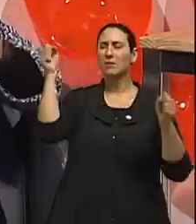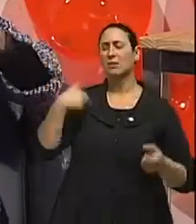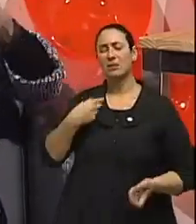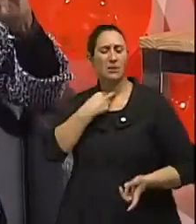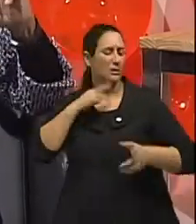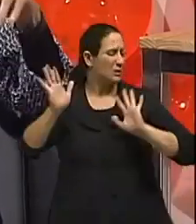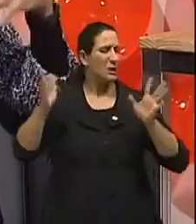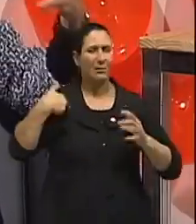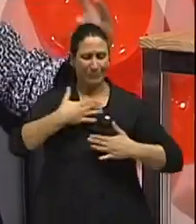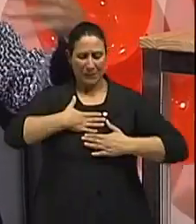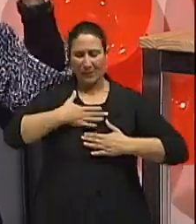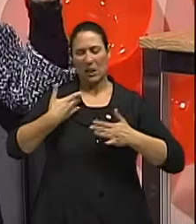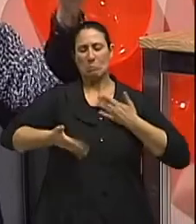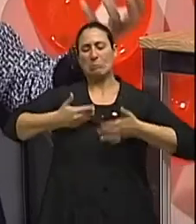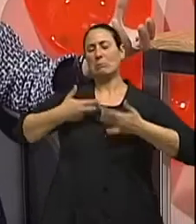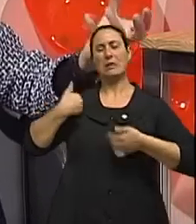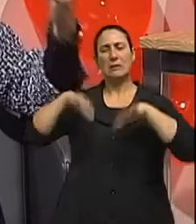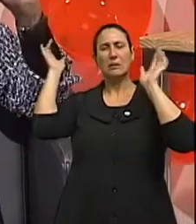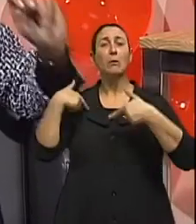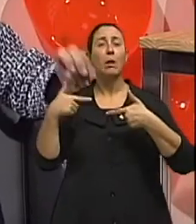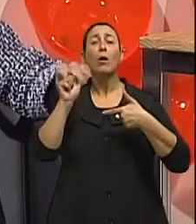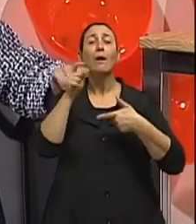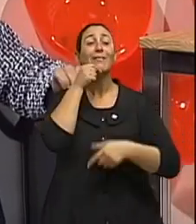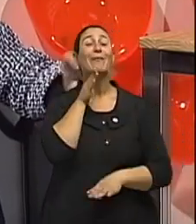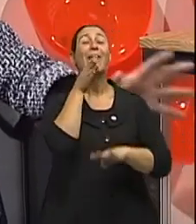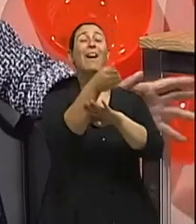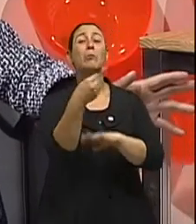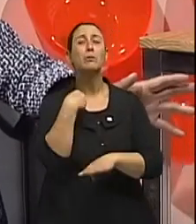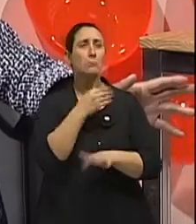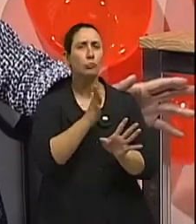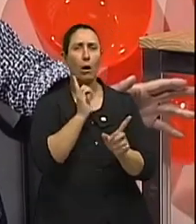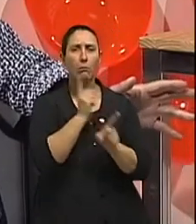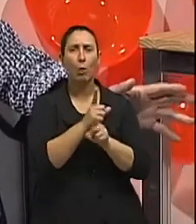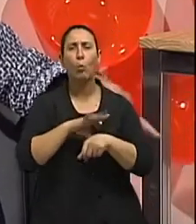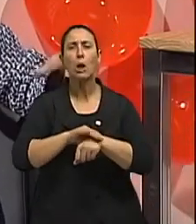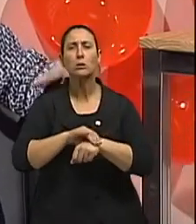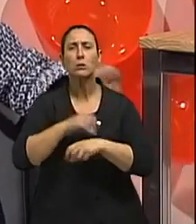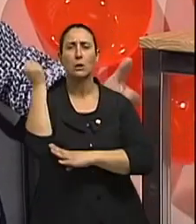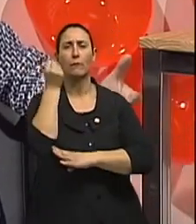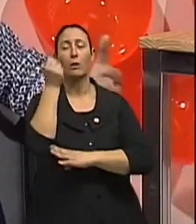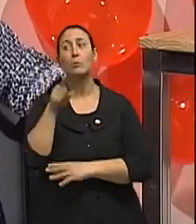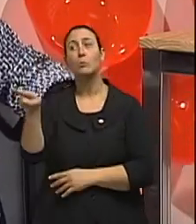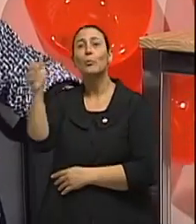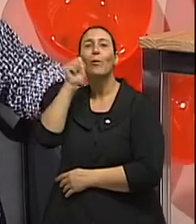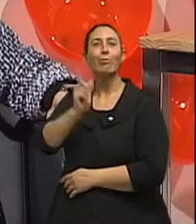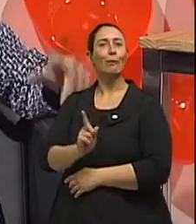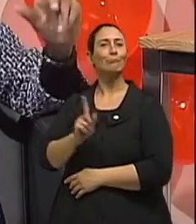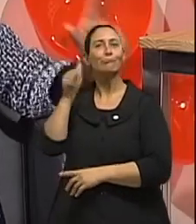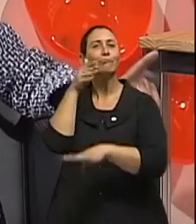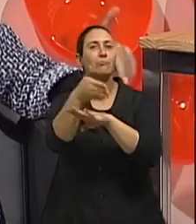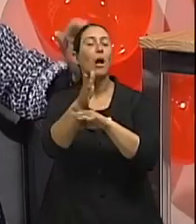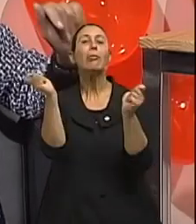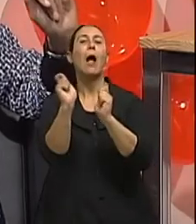ocupado, não tem aquela reunião. De repente, quando o homem vai ao médico, já não é mais um sintoma, já é uma doença. Ah, perfeito. Então, essa é uma das